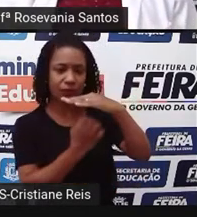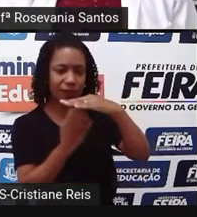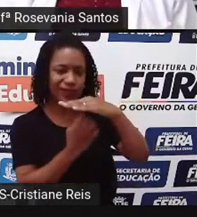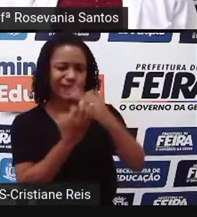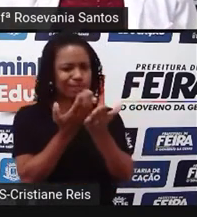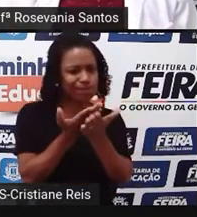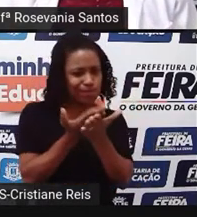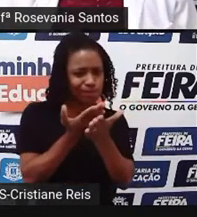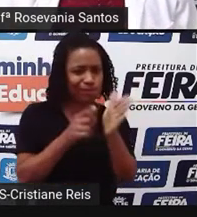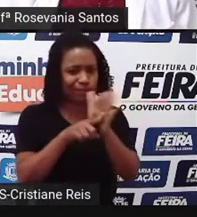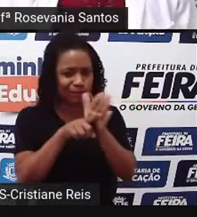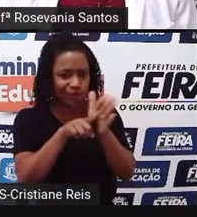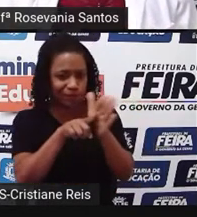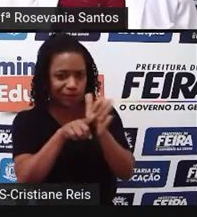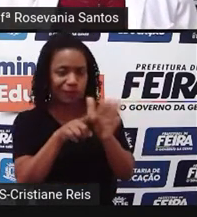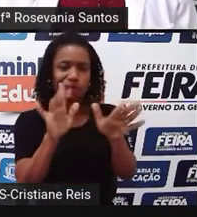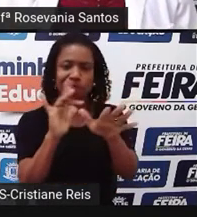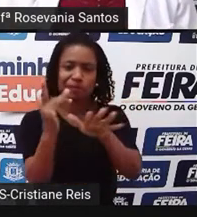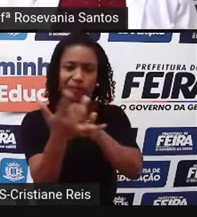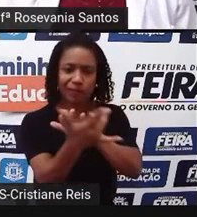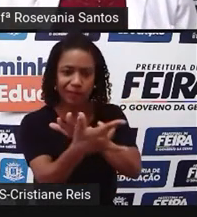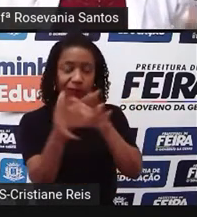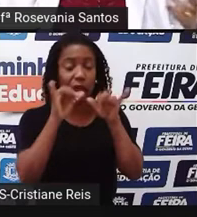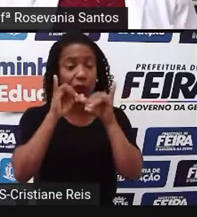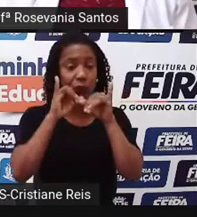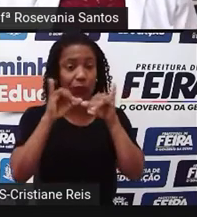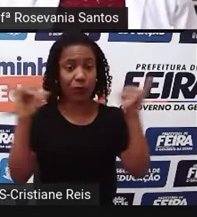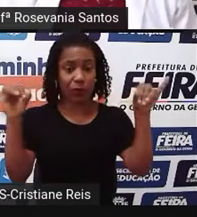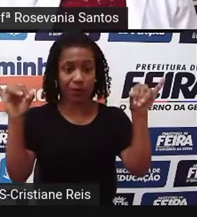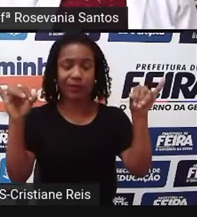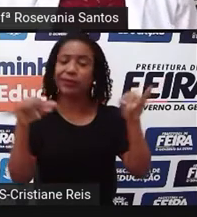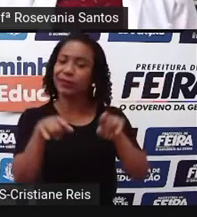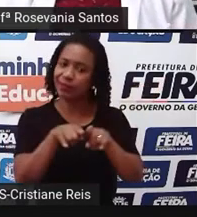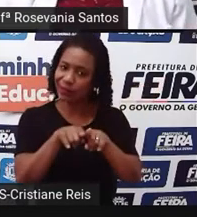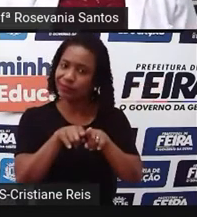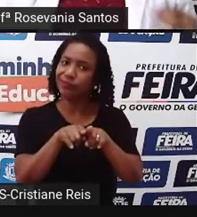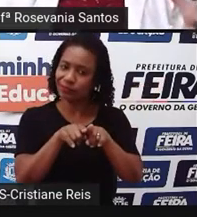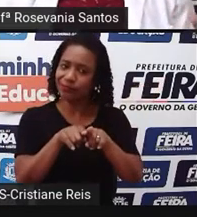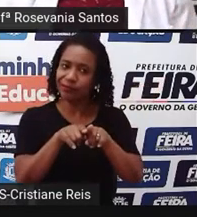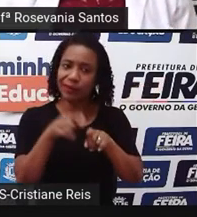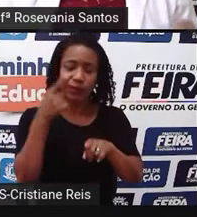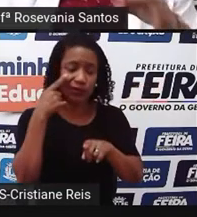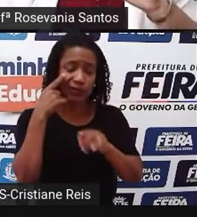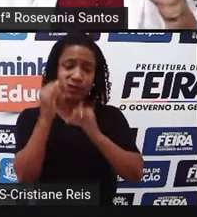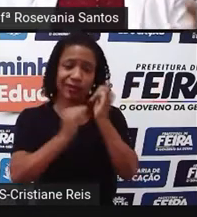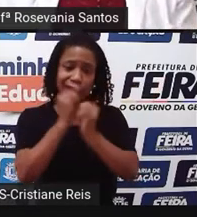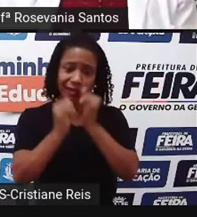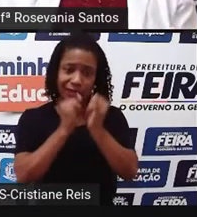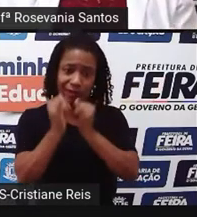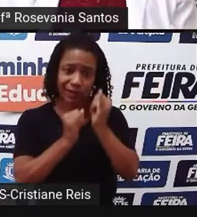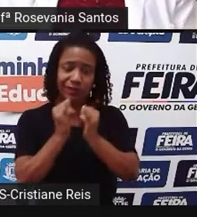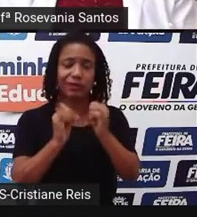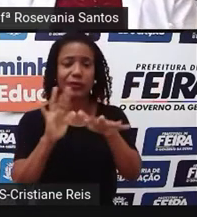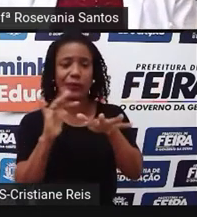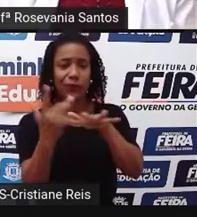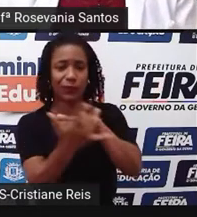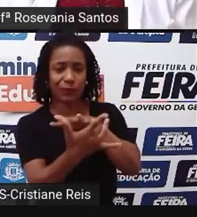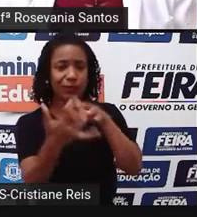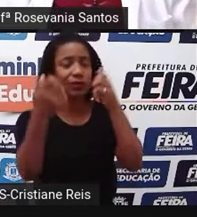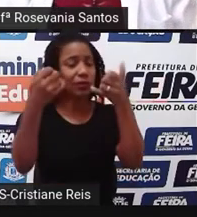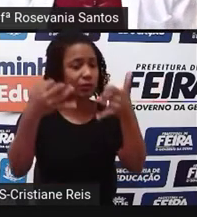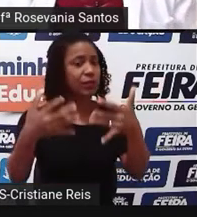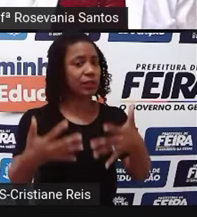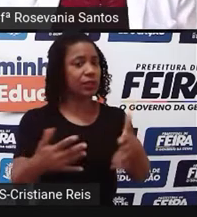né? Nas redes sociais, nas suas redes sociais, gente, né? Tem acesso a isso. É só você ir na internet e tem várias empresas que fazem.